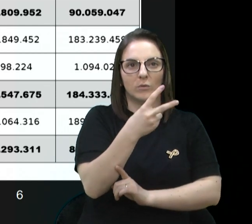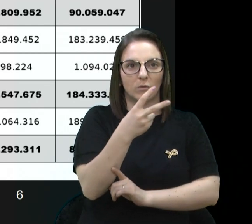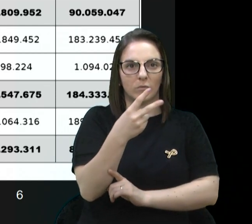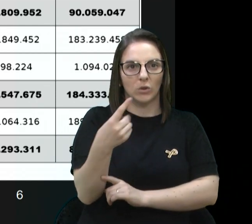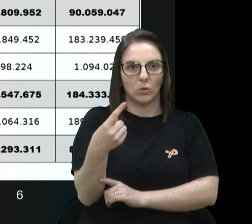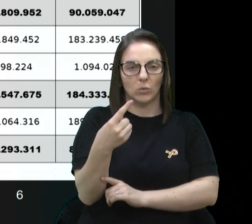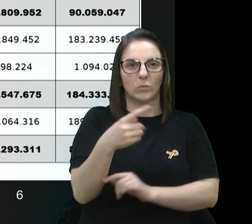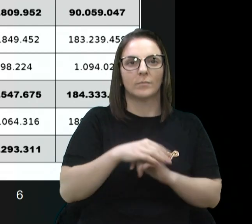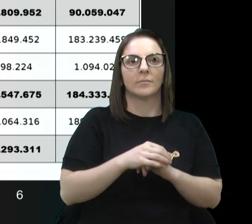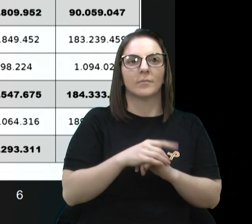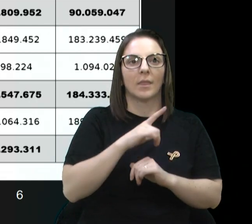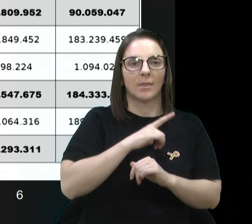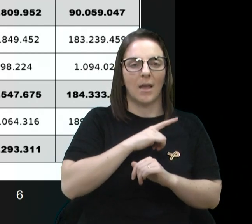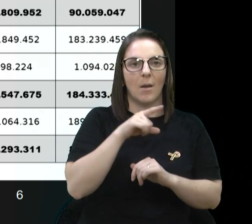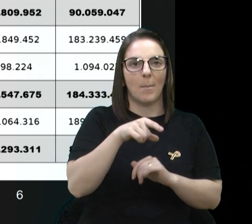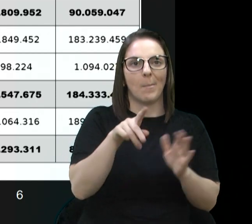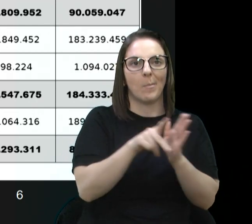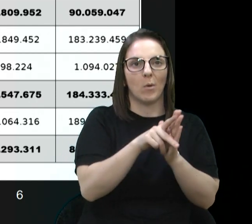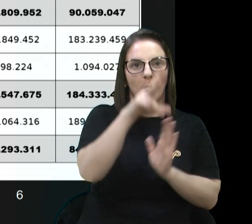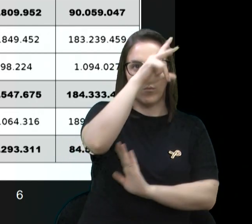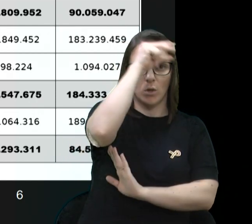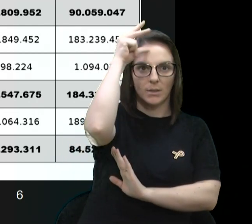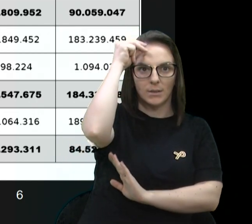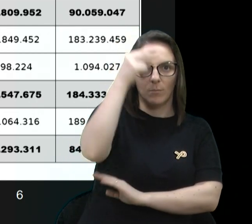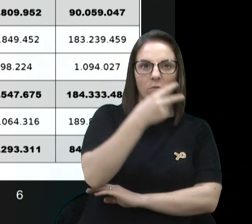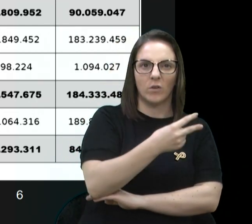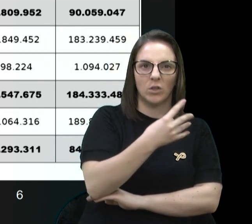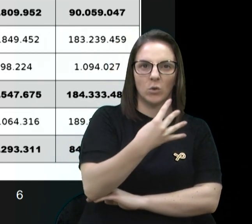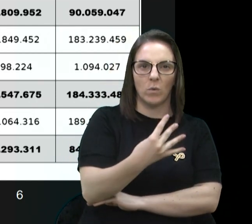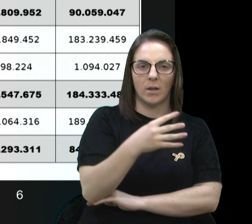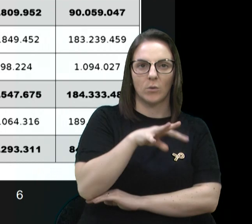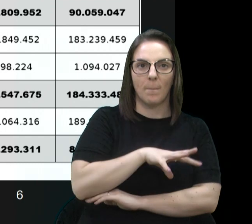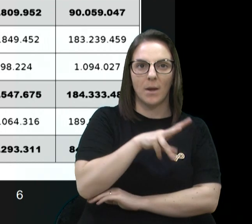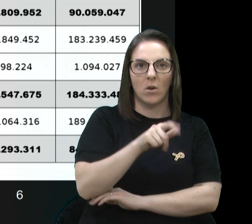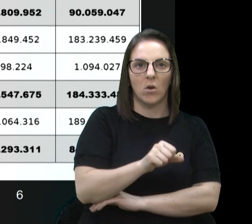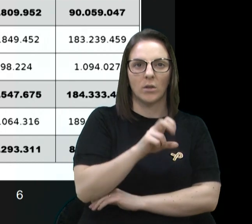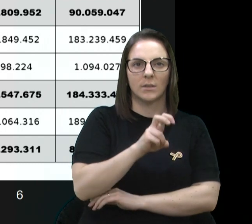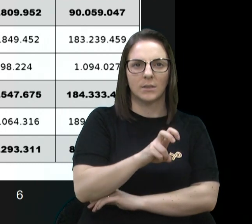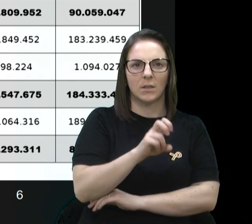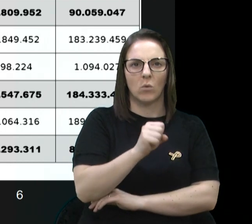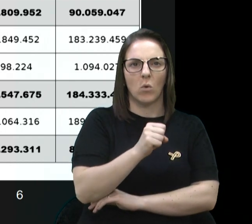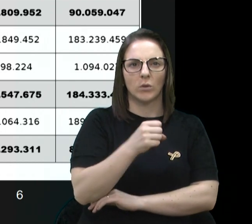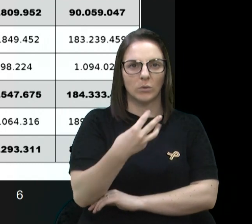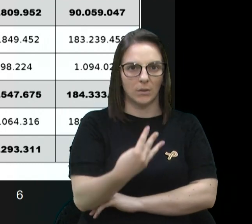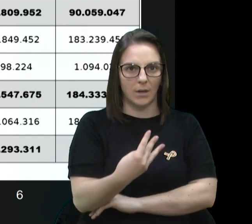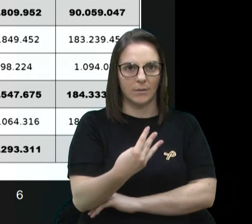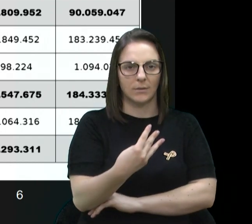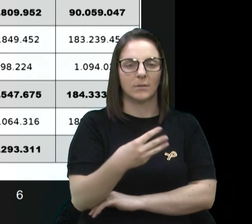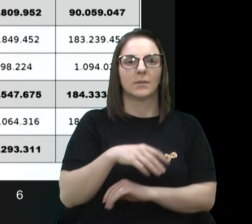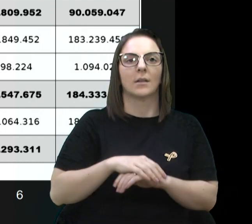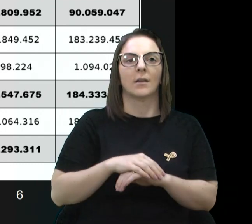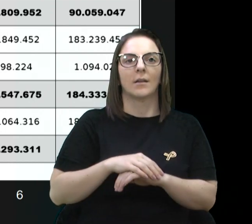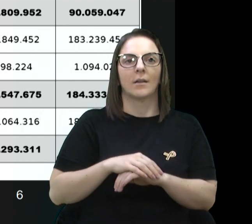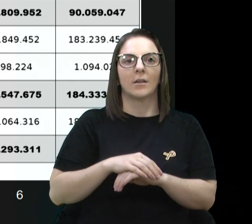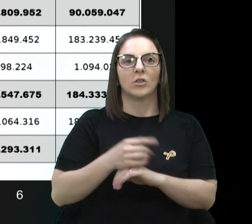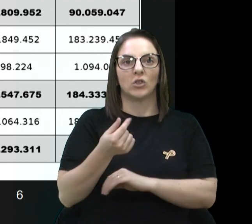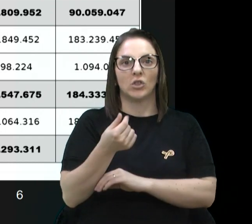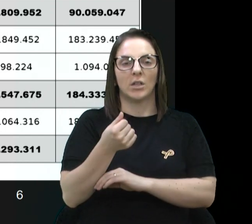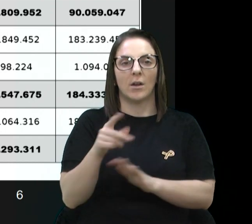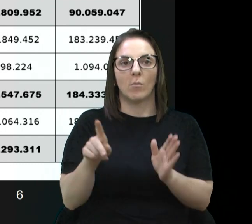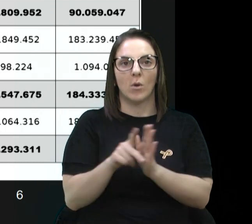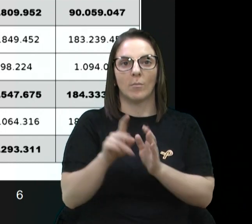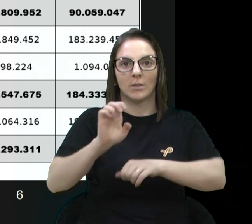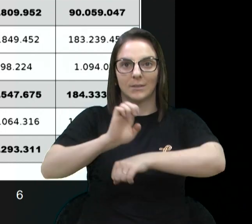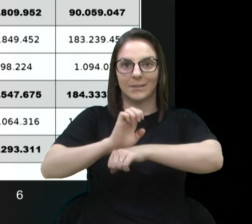24.583.000. Verbas estaduais, verba estadual,